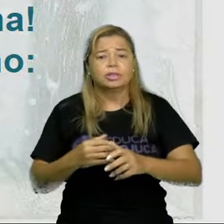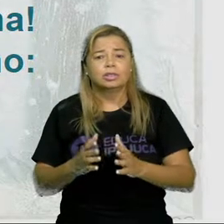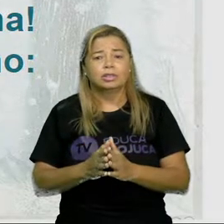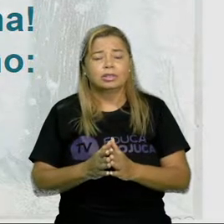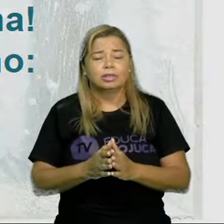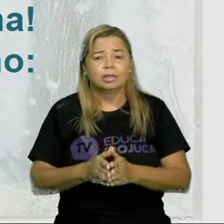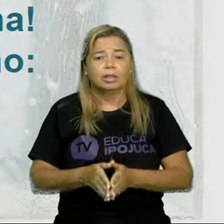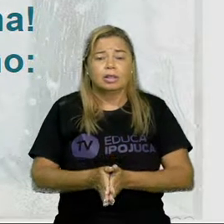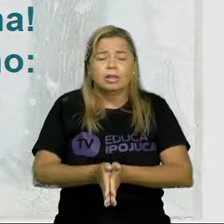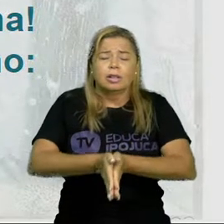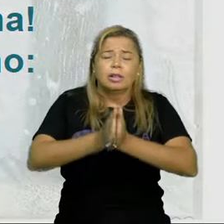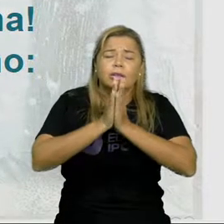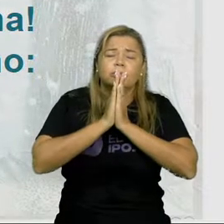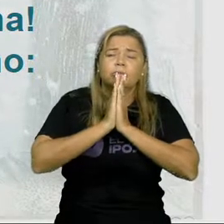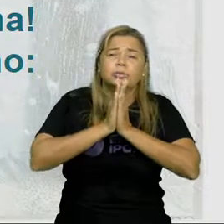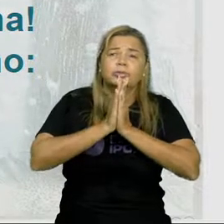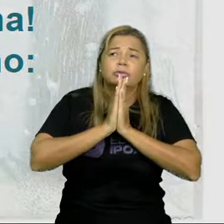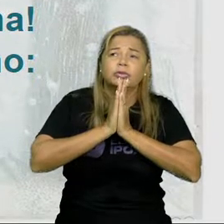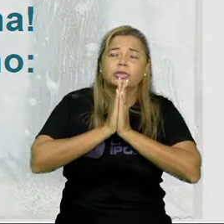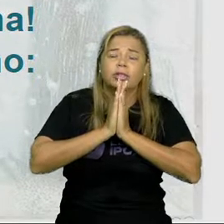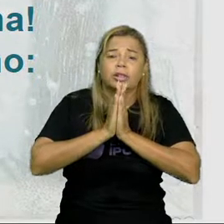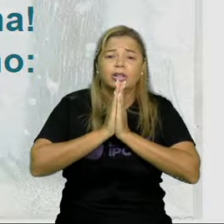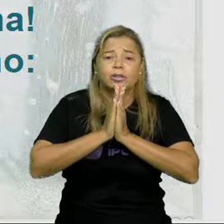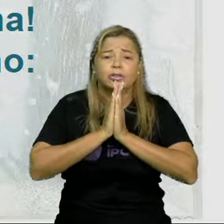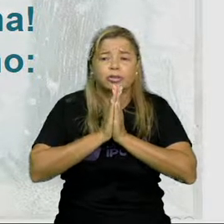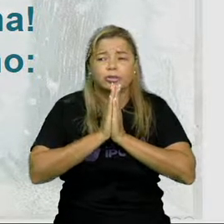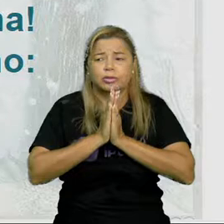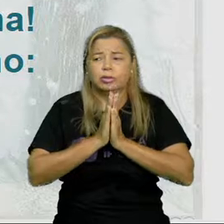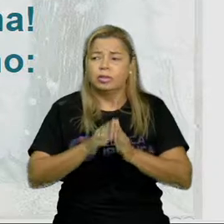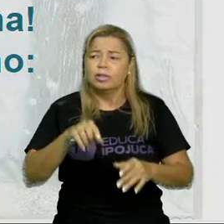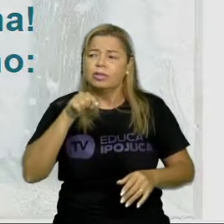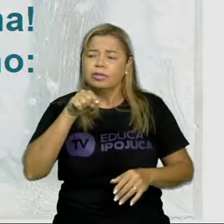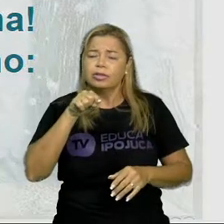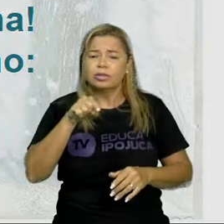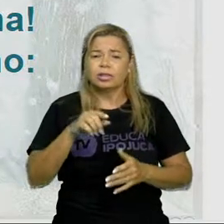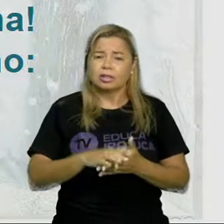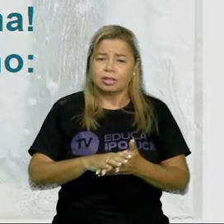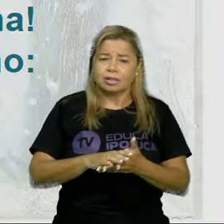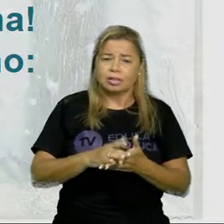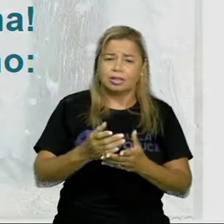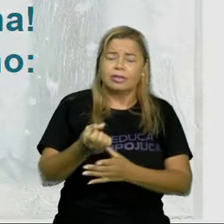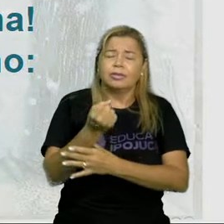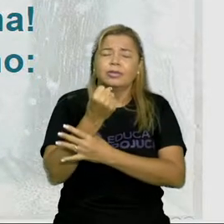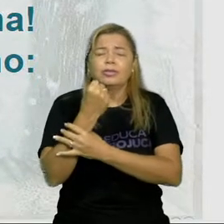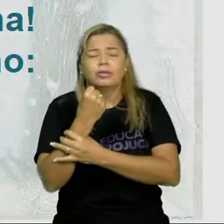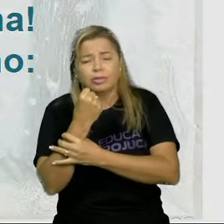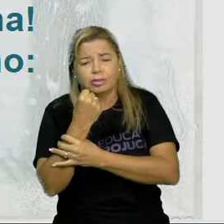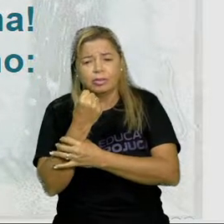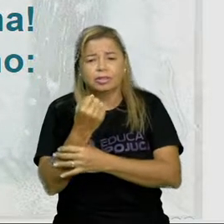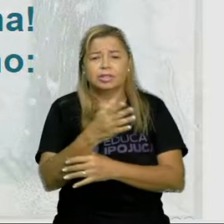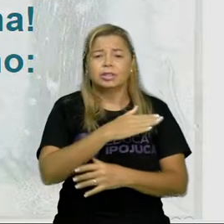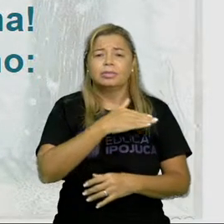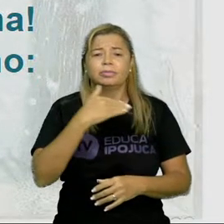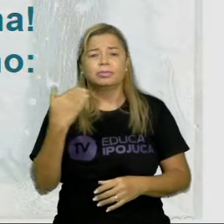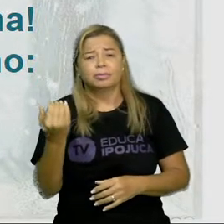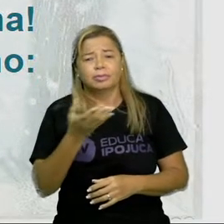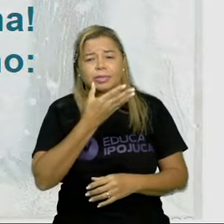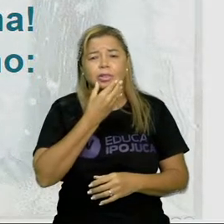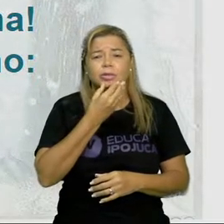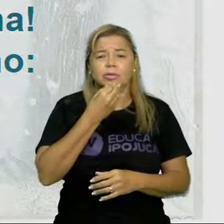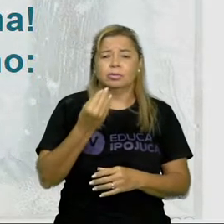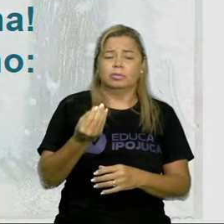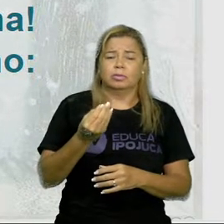ó morte, tu que és tão forte, que mata o homem, que bate no